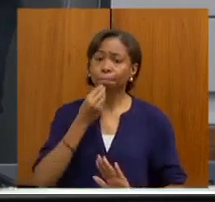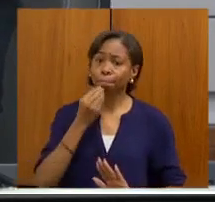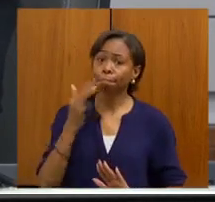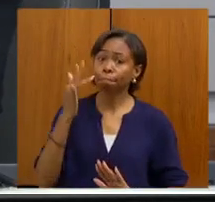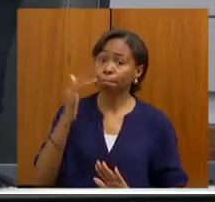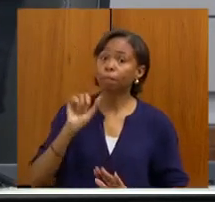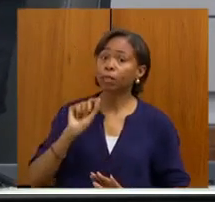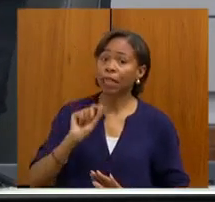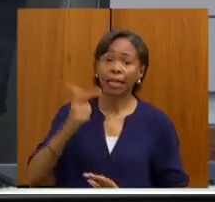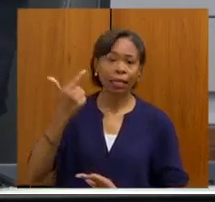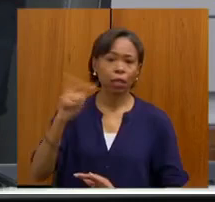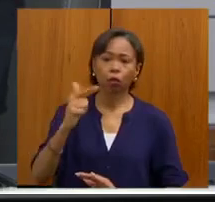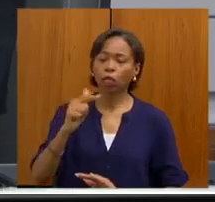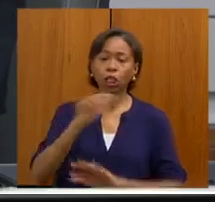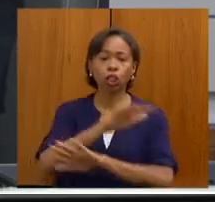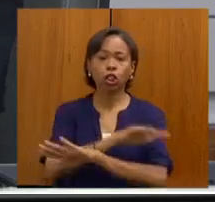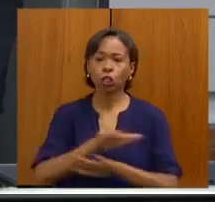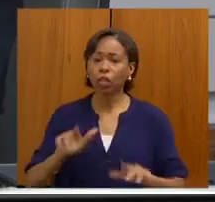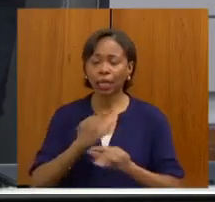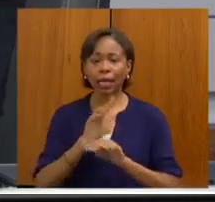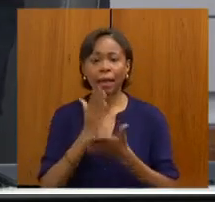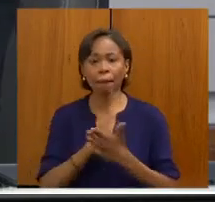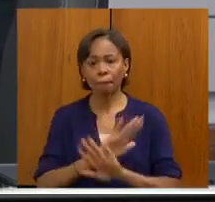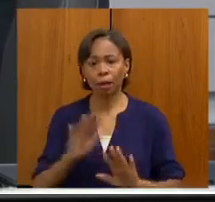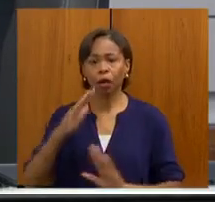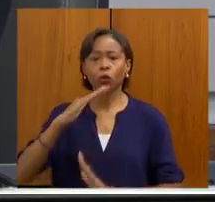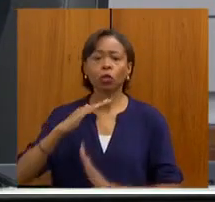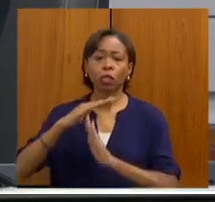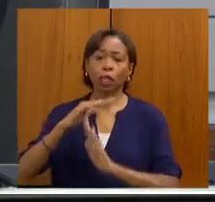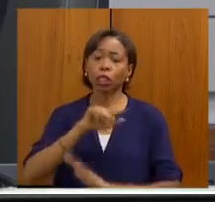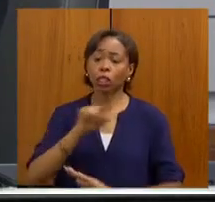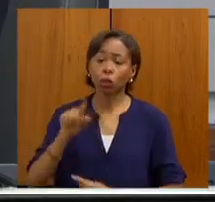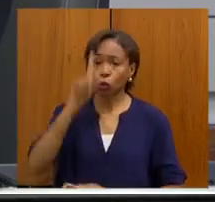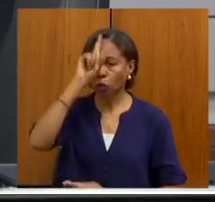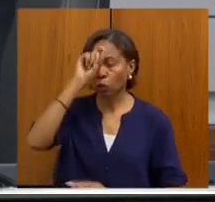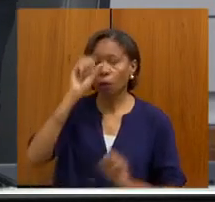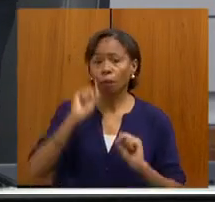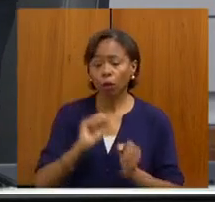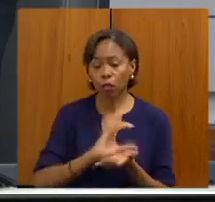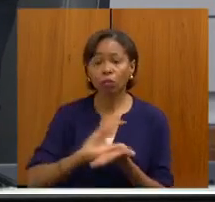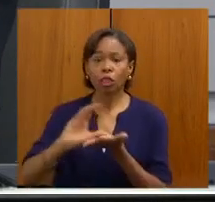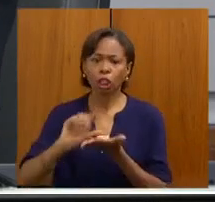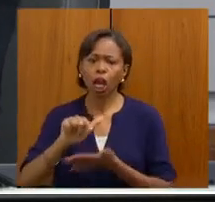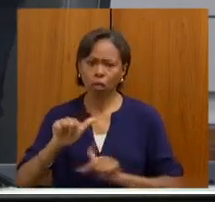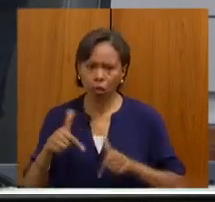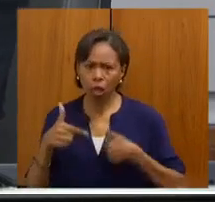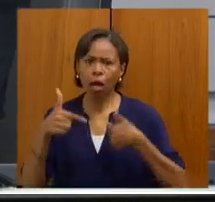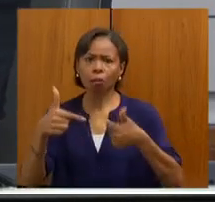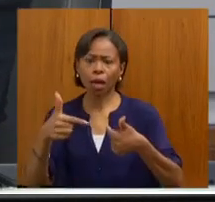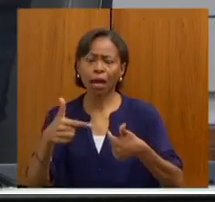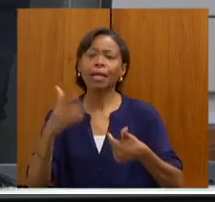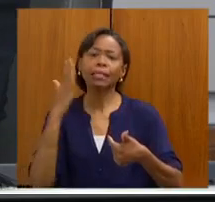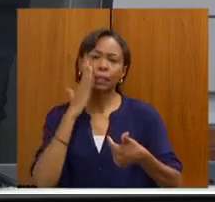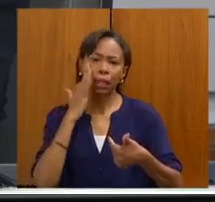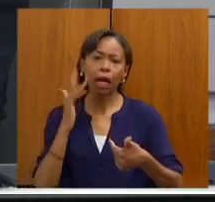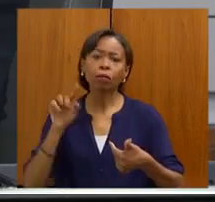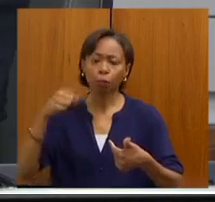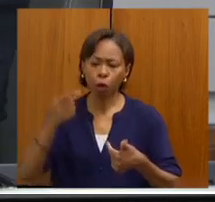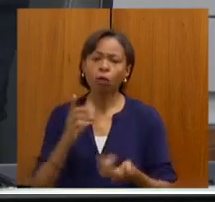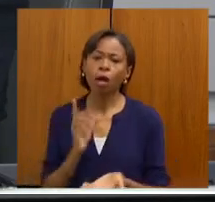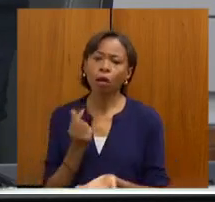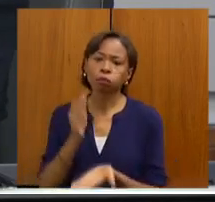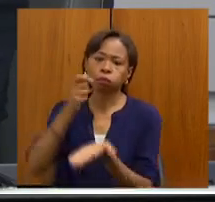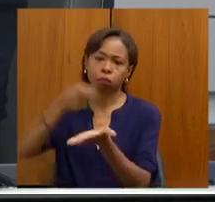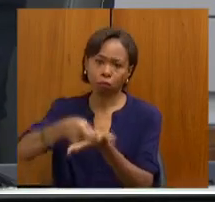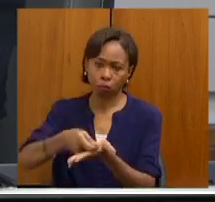aí os hospitais tenham tranquilidade em investir e fazer aquilo sabendo que ele vai receber. Então, essa é a discussão que está sendo